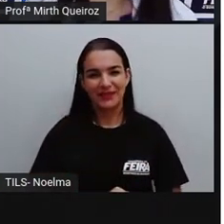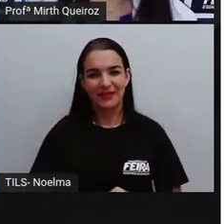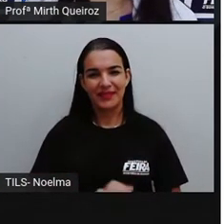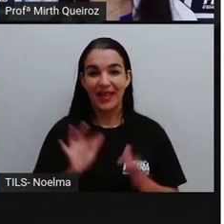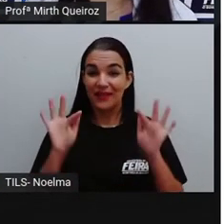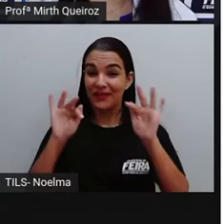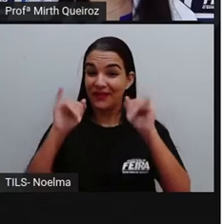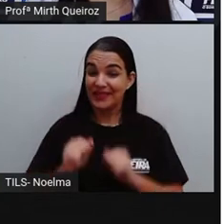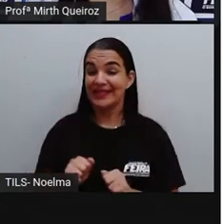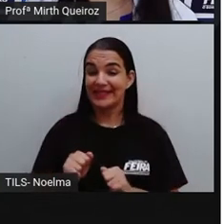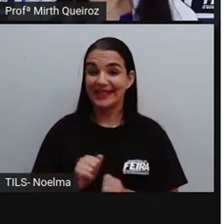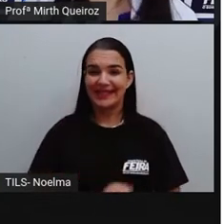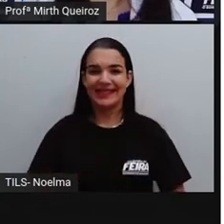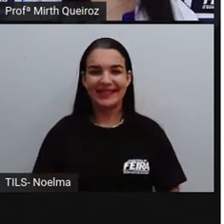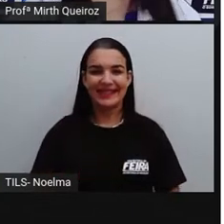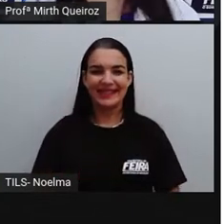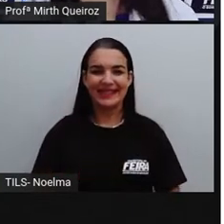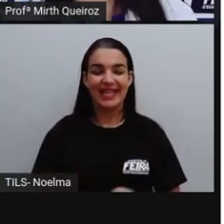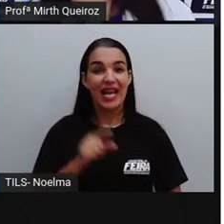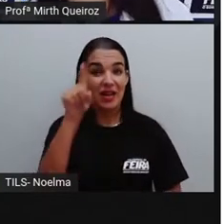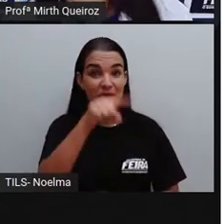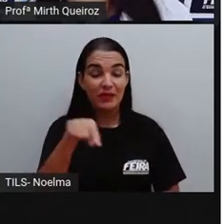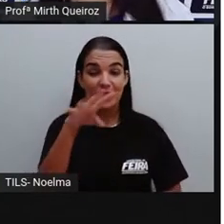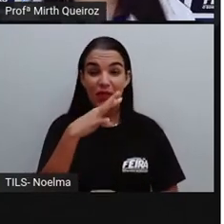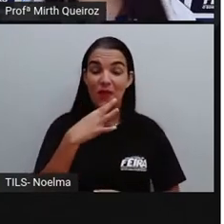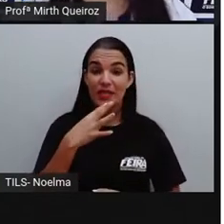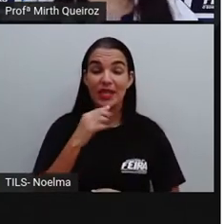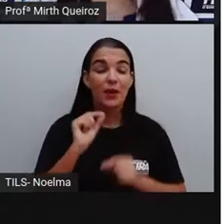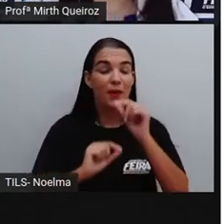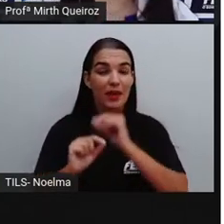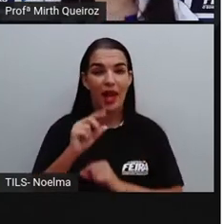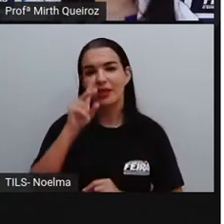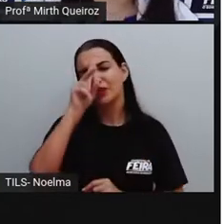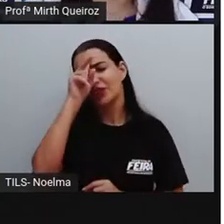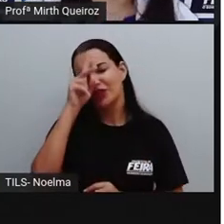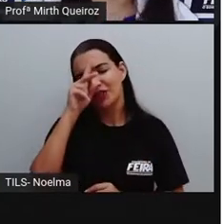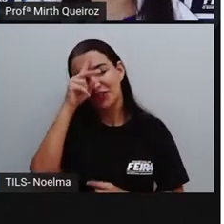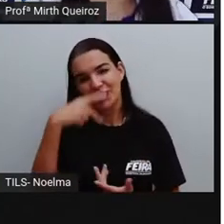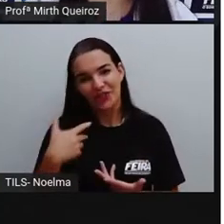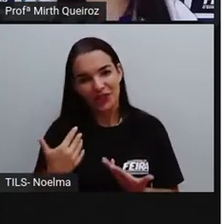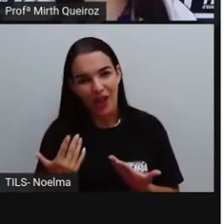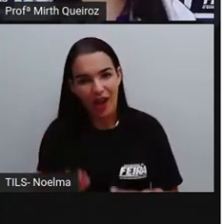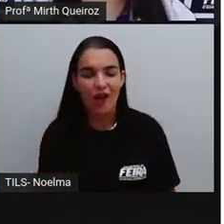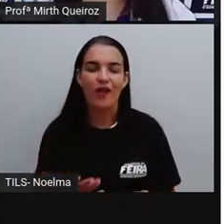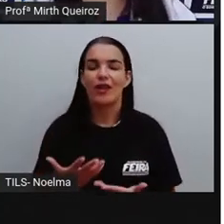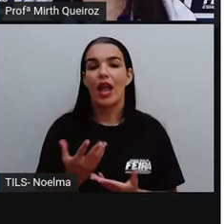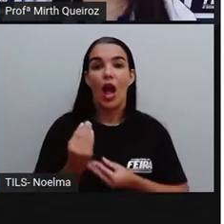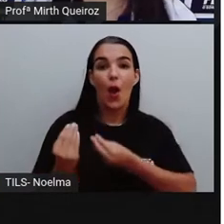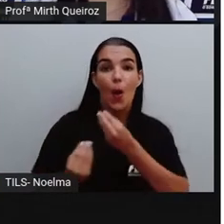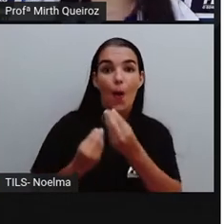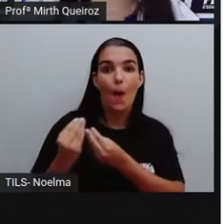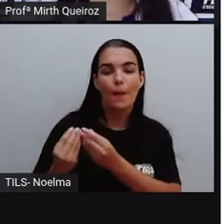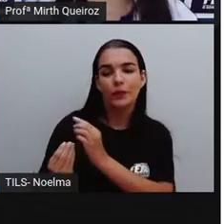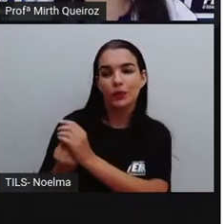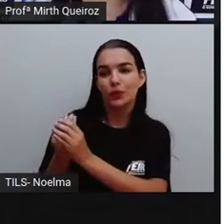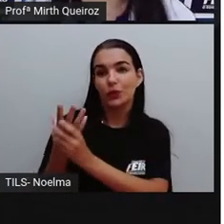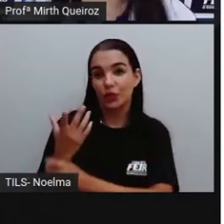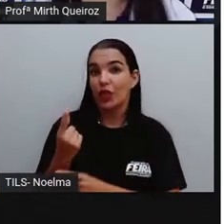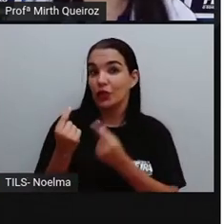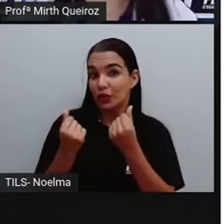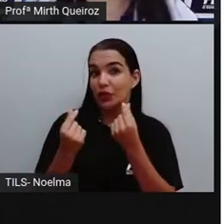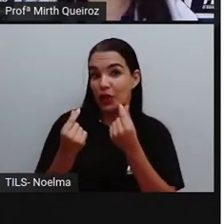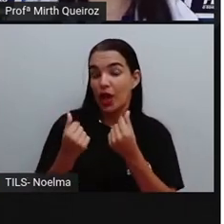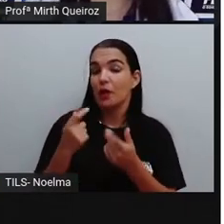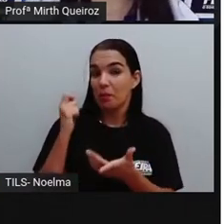Sim! Vocês conheceram aí uma historinha, né? Sobre dinheiro custa o